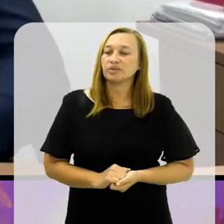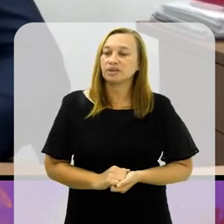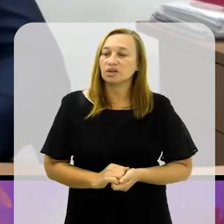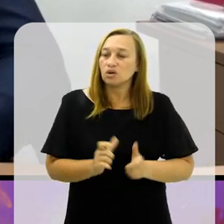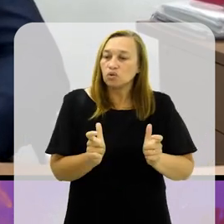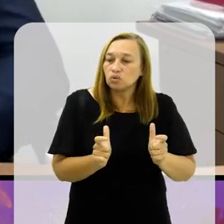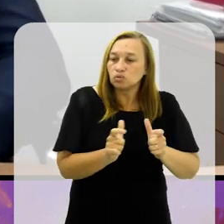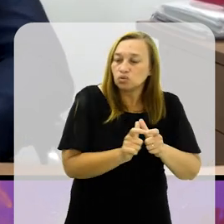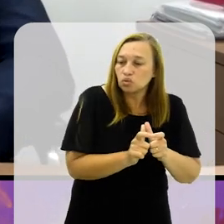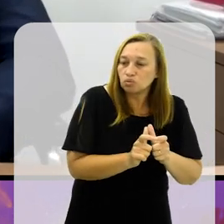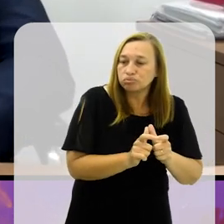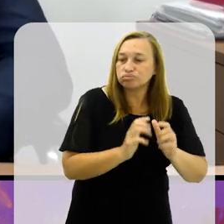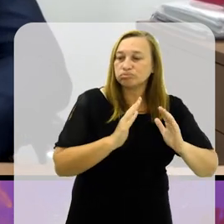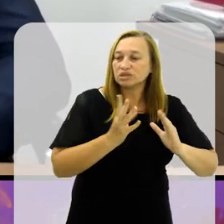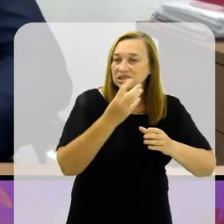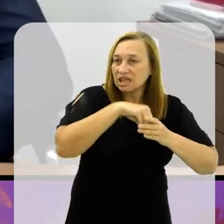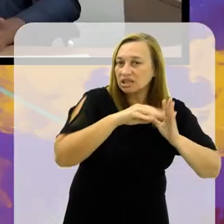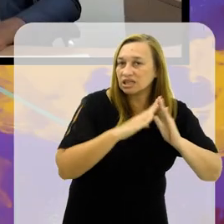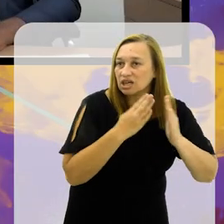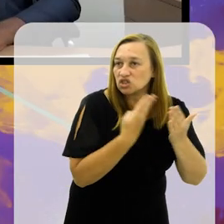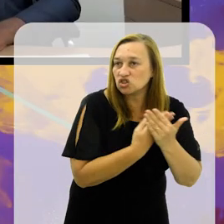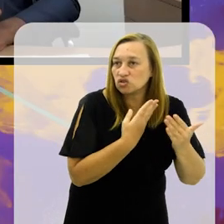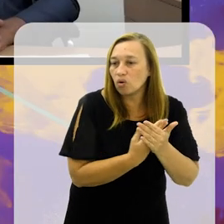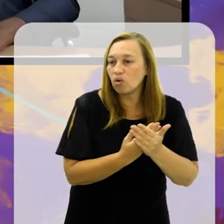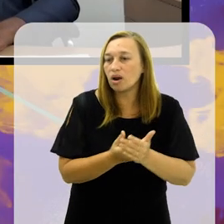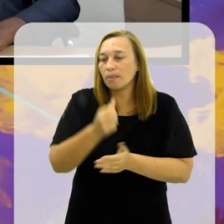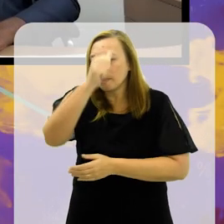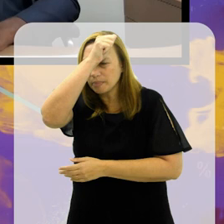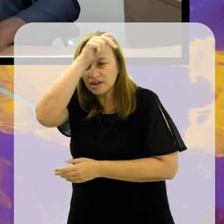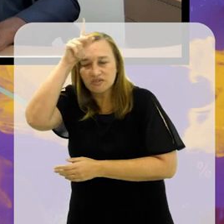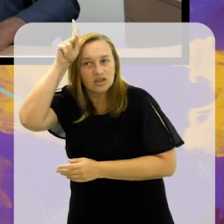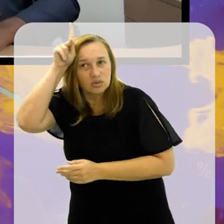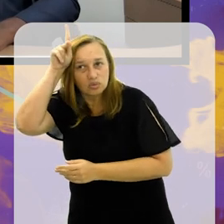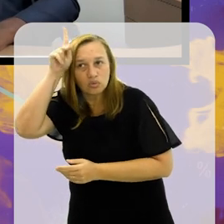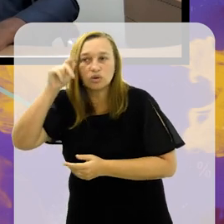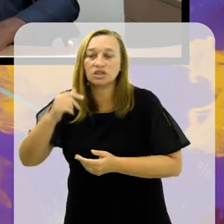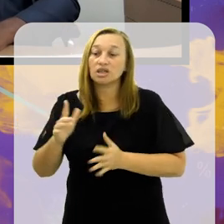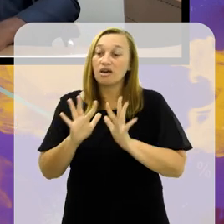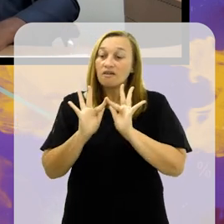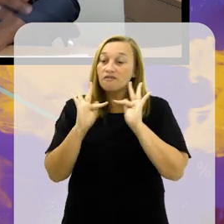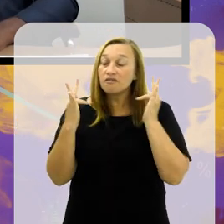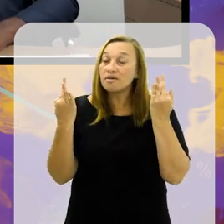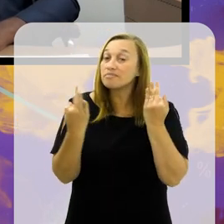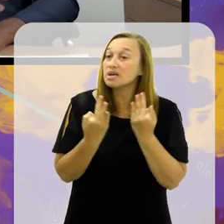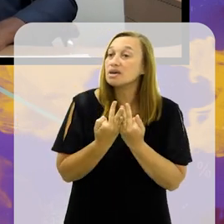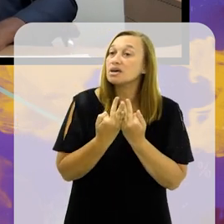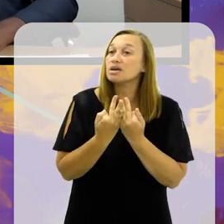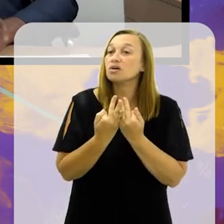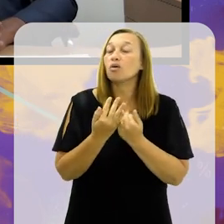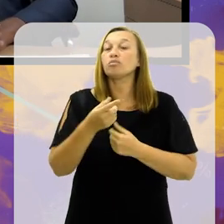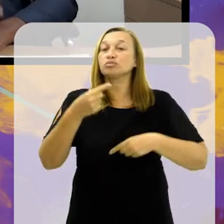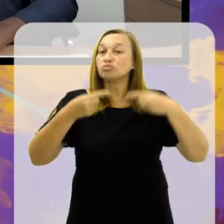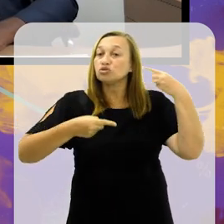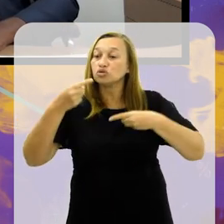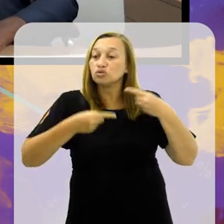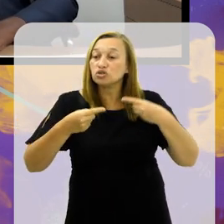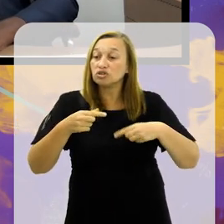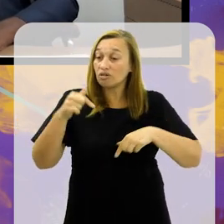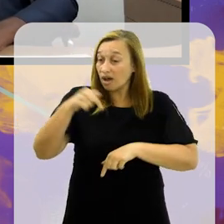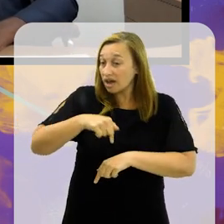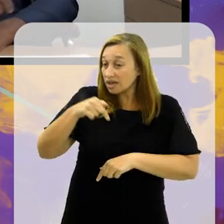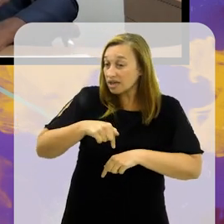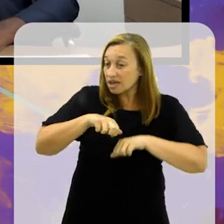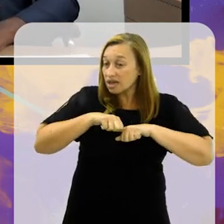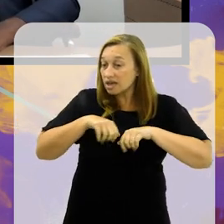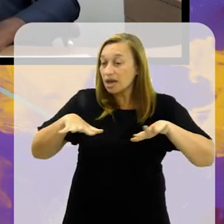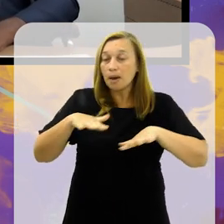micro, ora nas escolas, ora nas prefeituras, ora nas famílias, né? Como a gente está discutindo